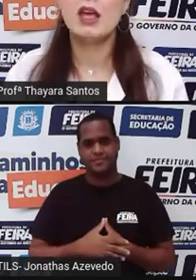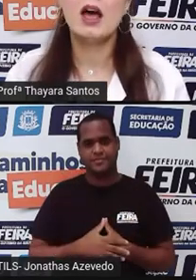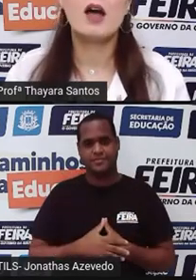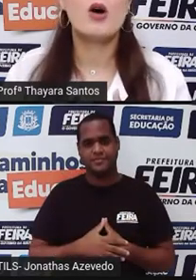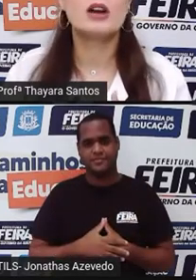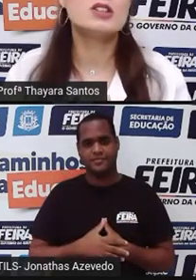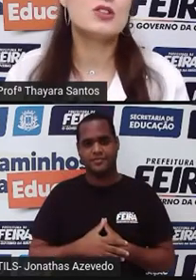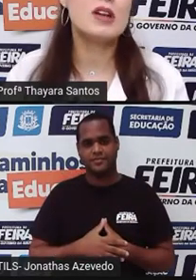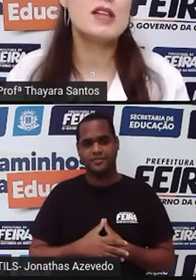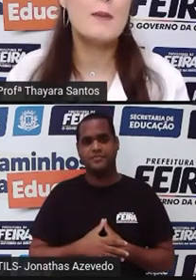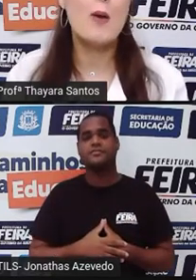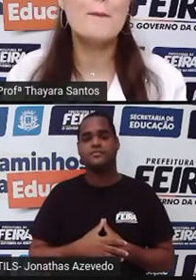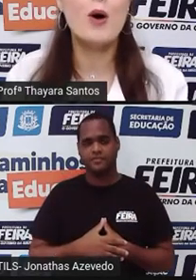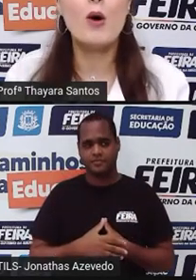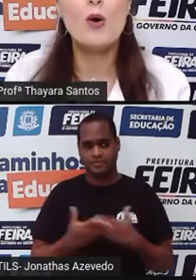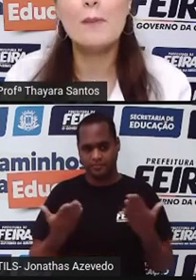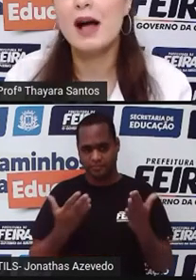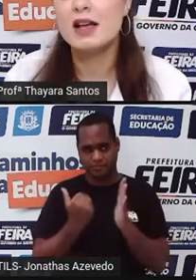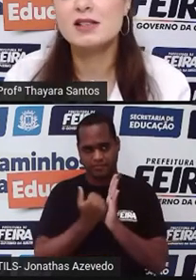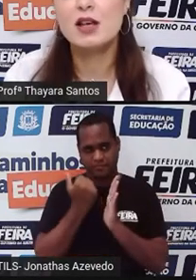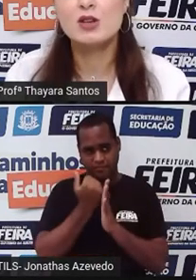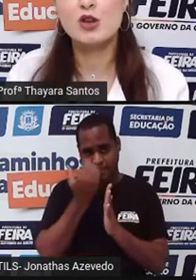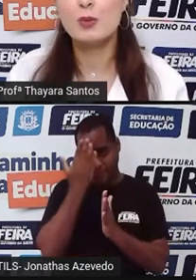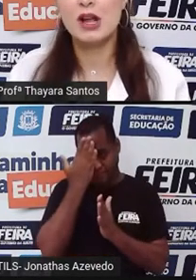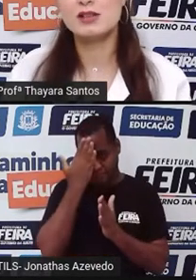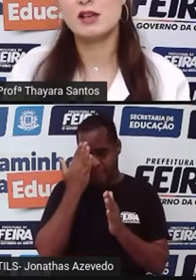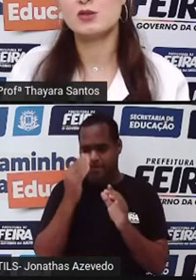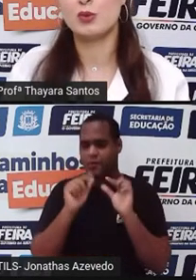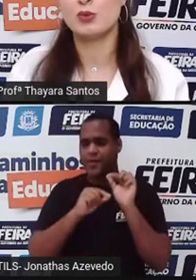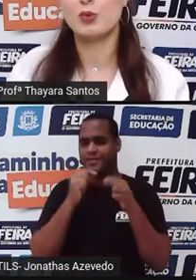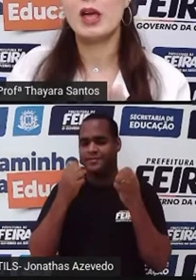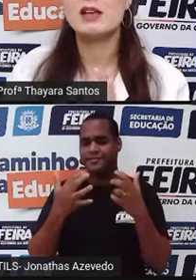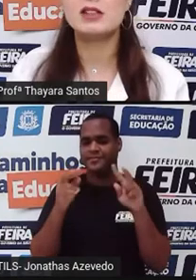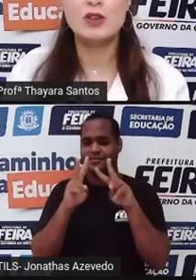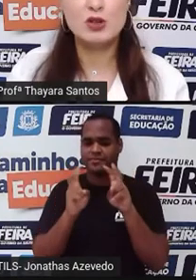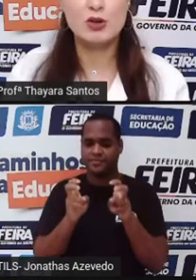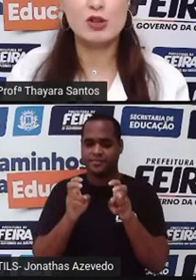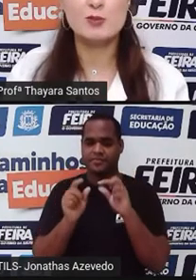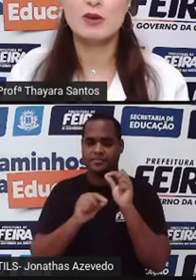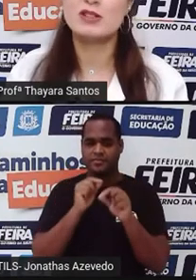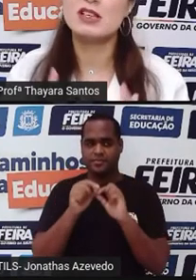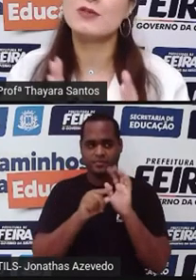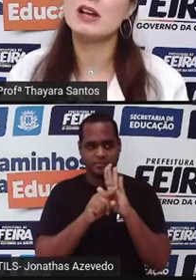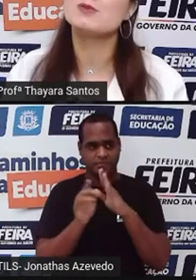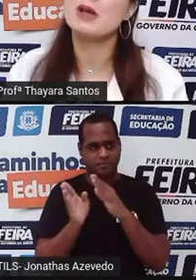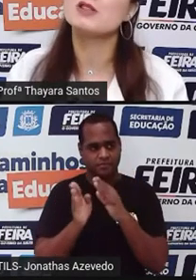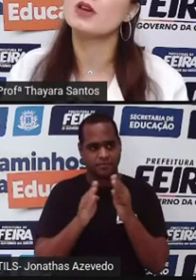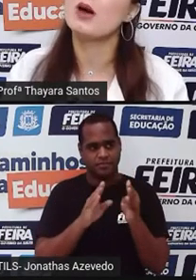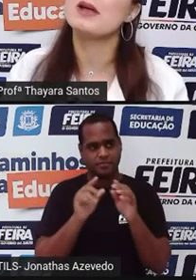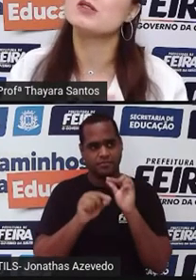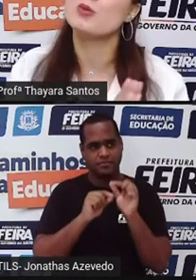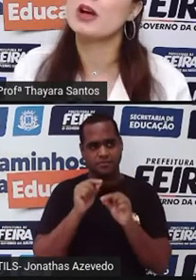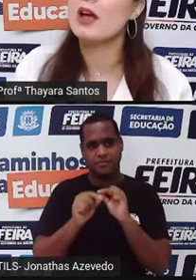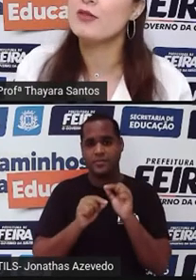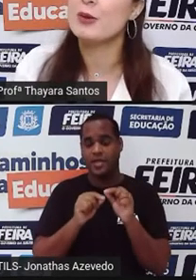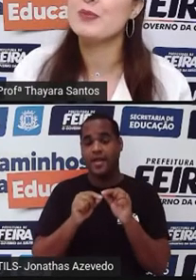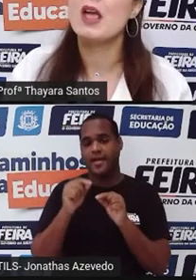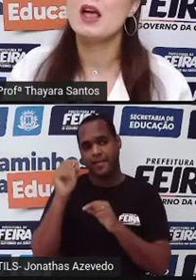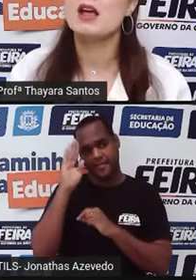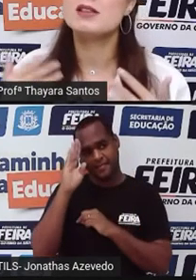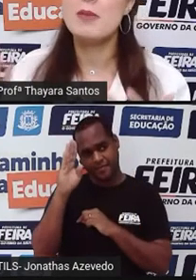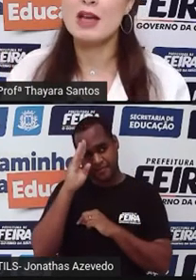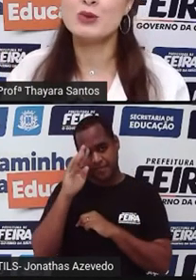E agora a gente vai saber um pouco mais sobre esse assunto. Esse vídeo que eu trouxe pra vocês fala especificamente sobre HIV.